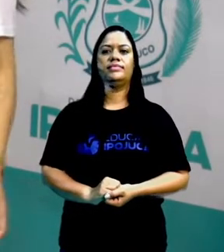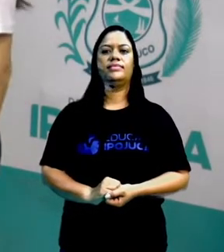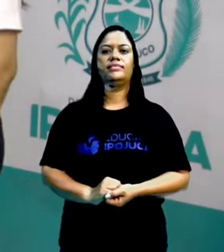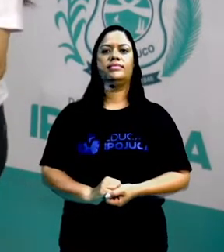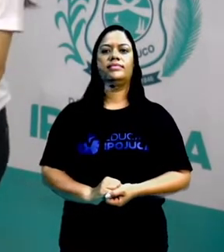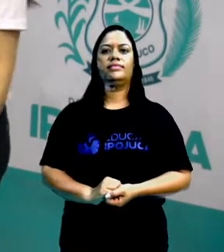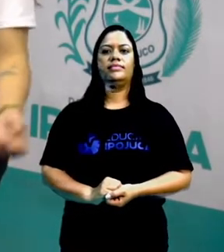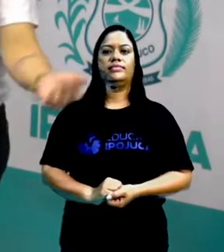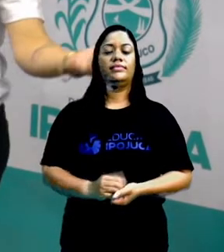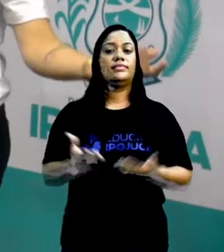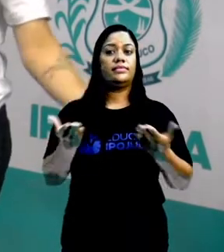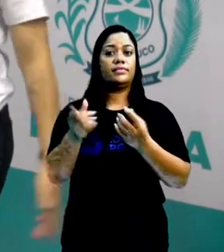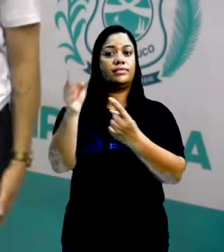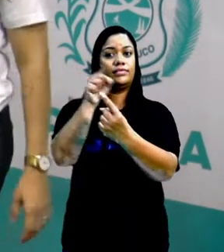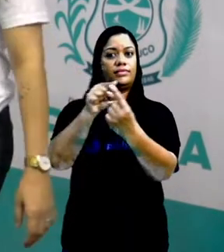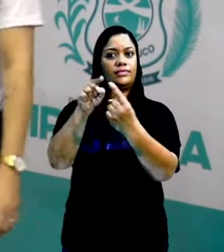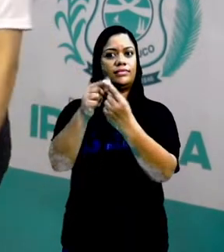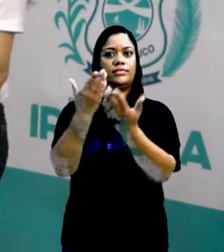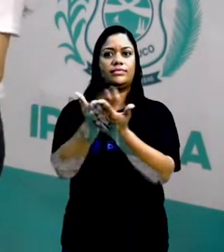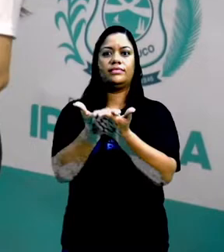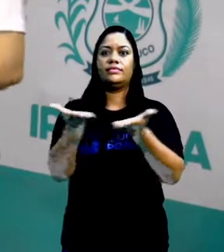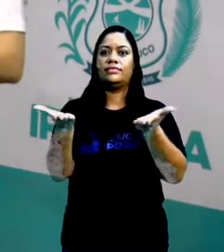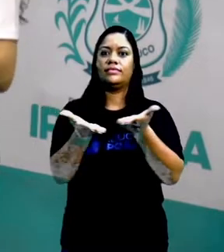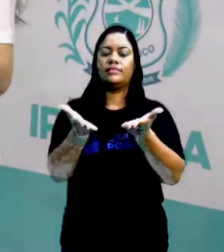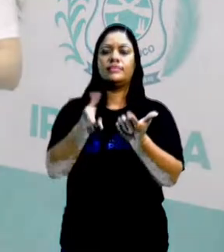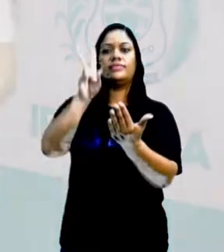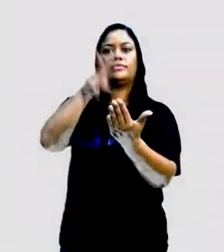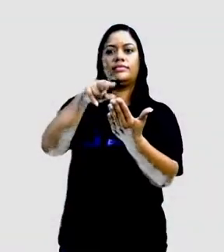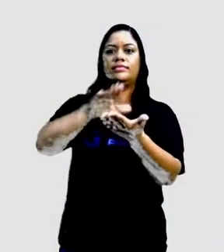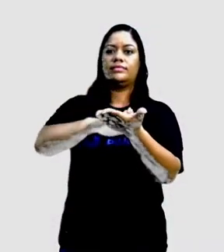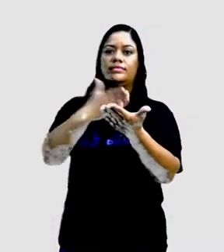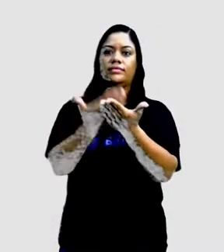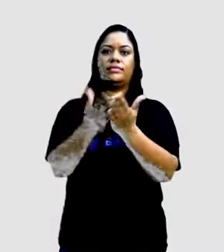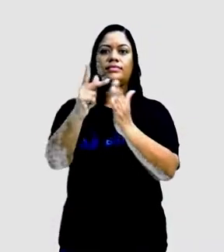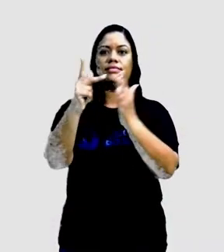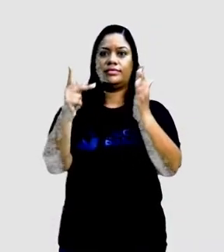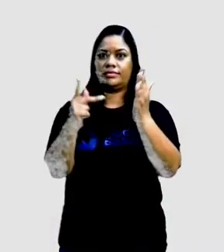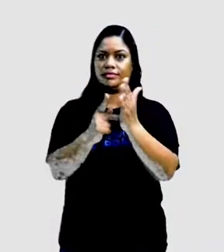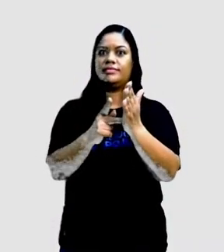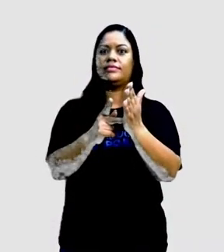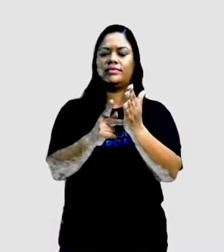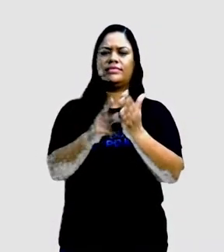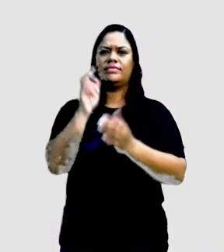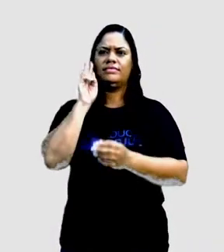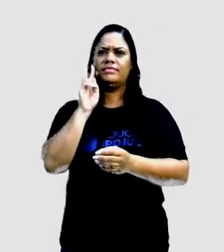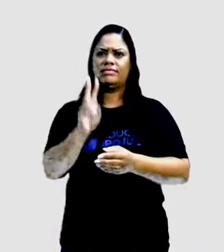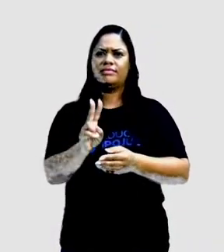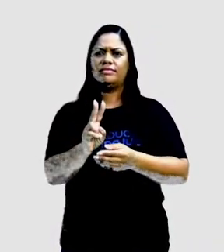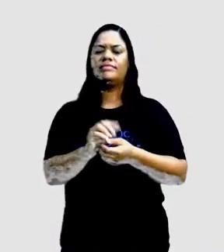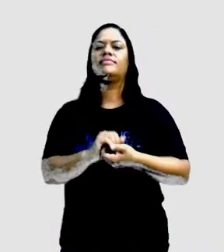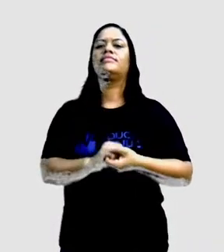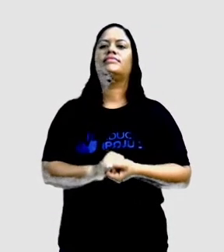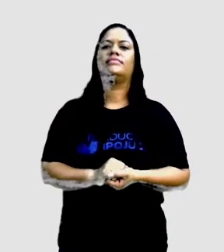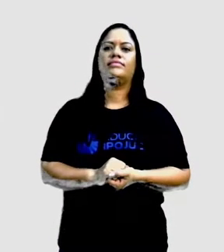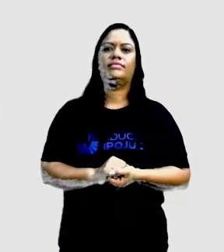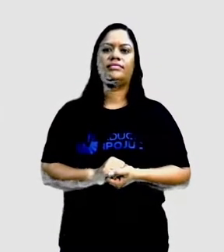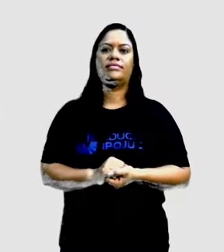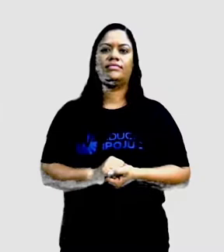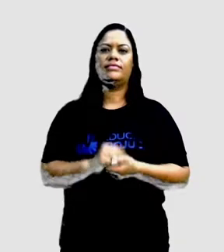E aí vamos ao objetivo da nossa aula de hoje. Ler e interpretar poemas a partir da identificação de recursos